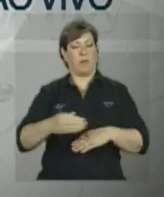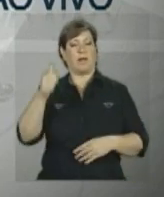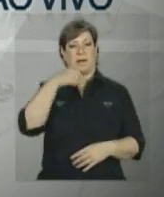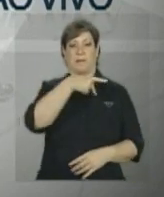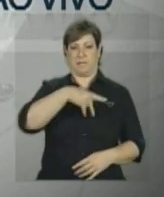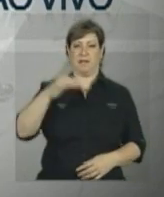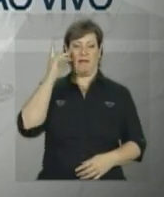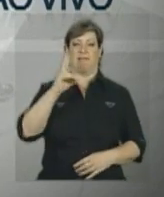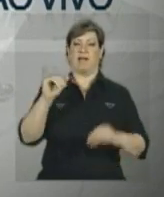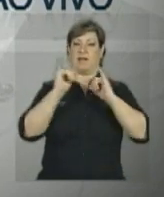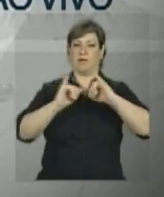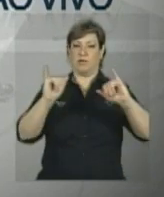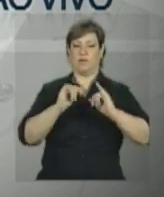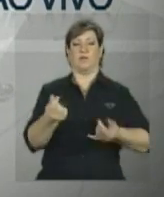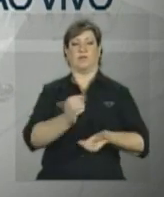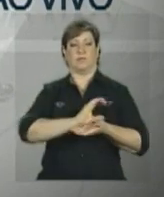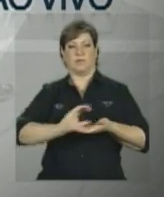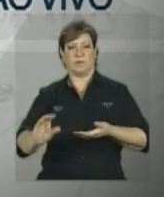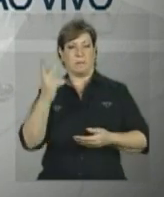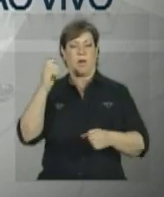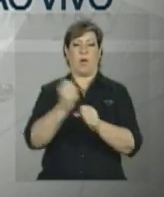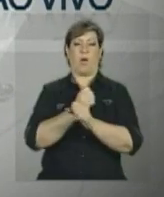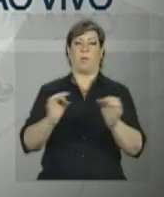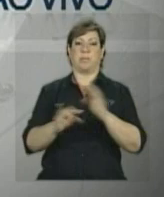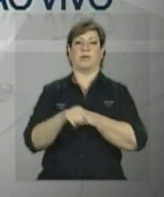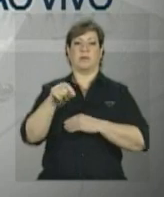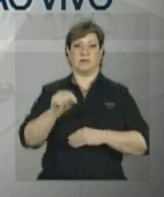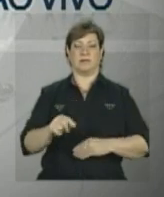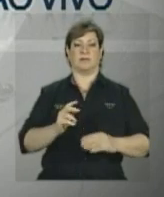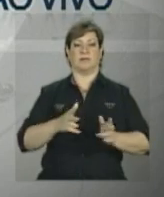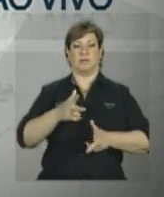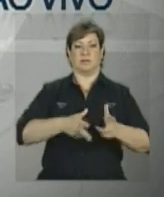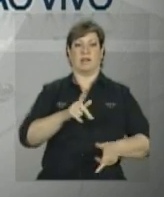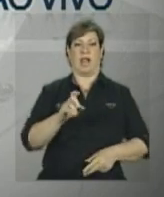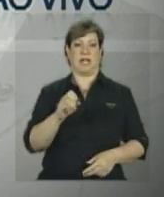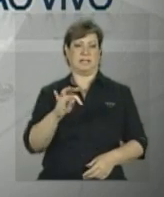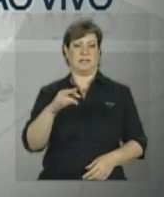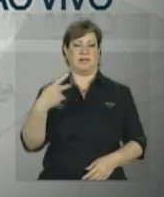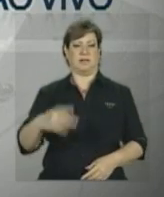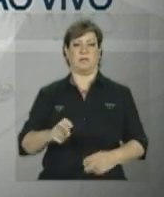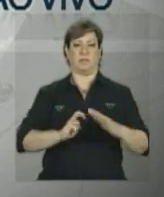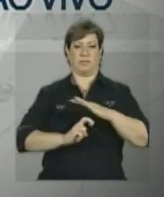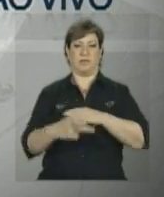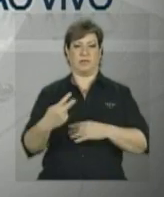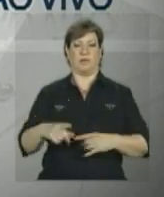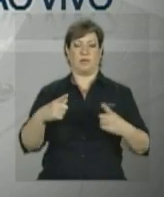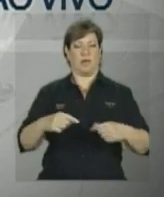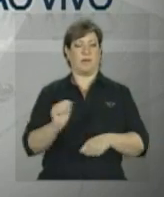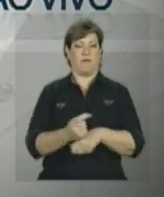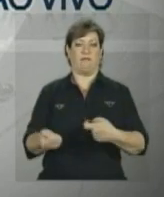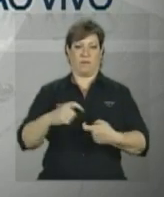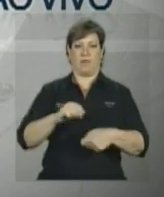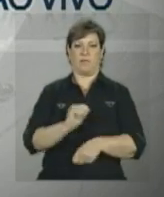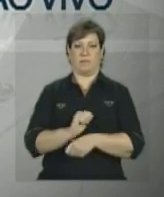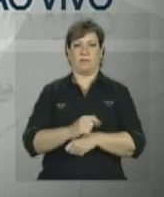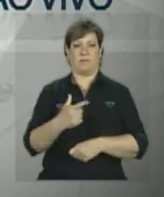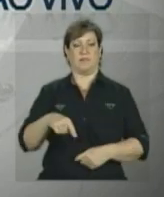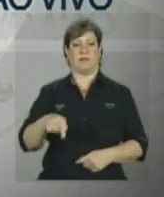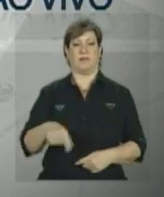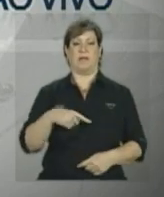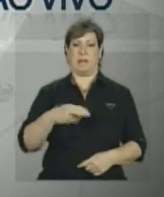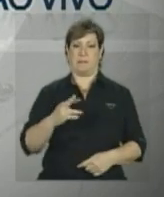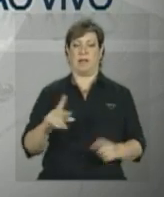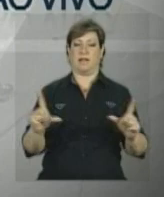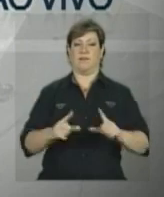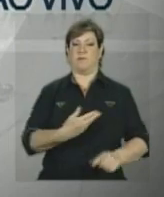Rousseff vai anunciar investimentos para a conclusão então da linha leste do metrô de Fortaleza. A gente volta em instantes com mais informações.